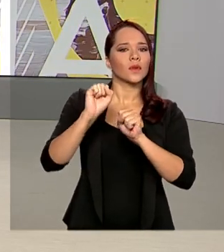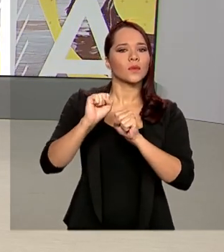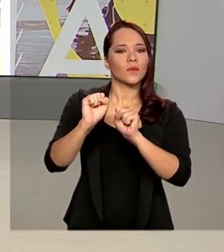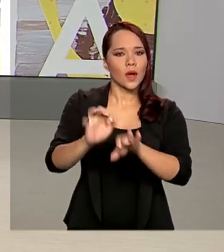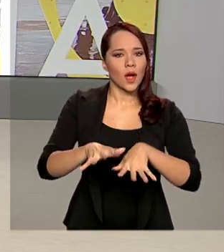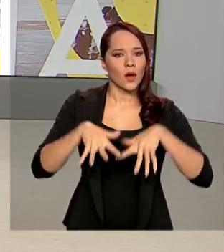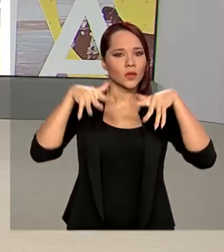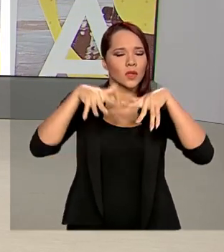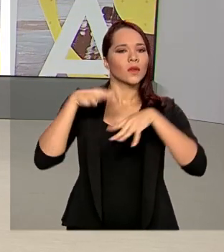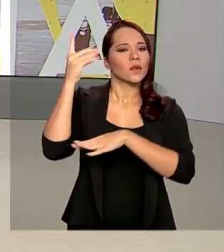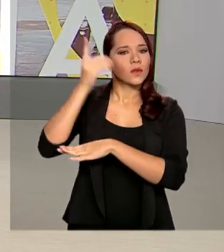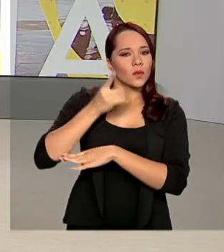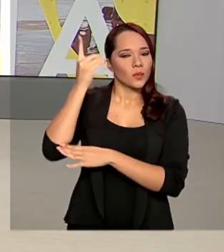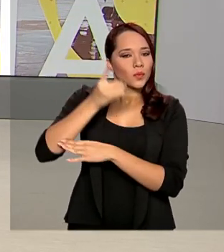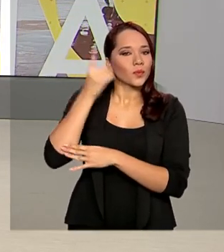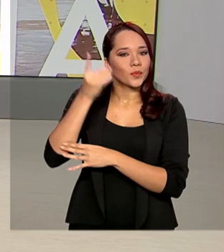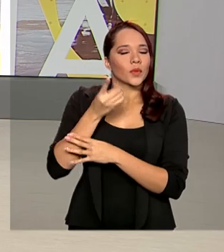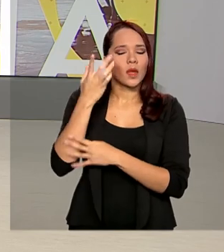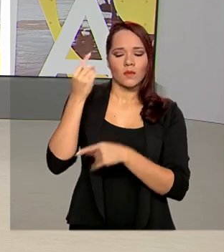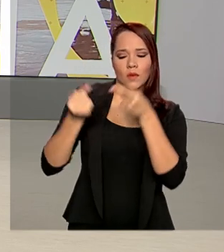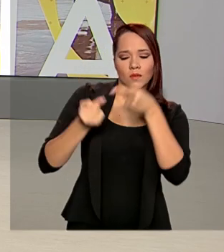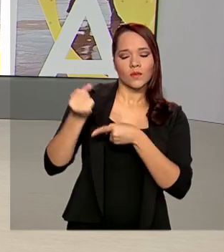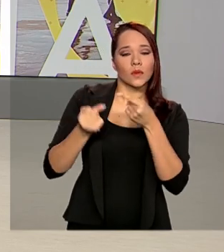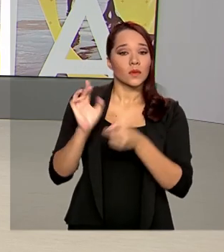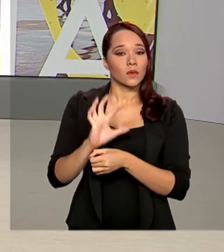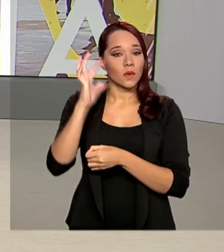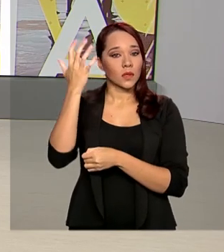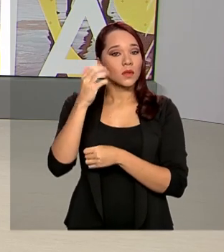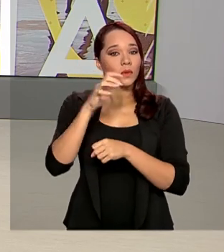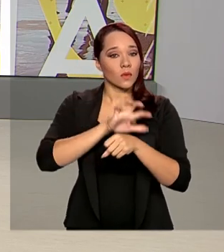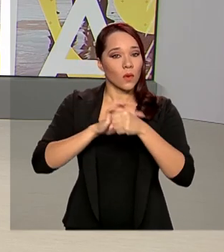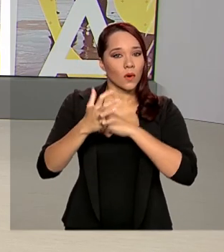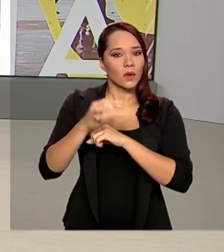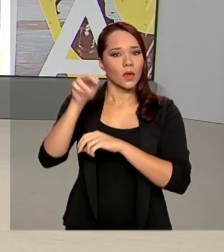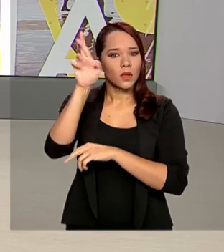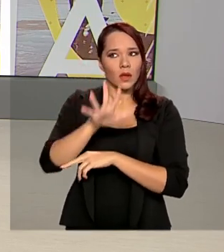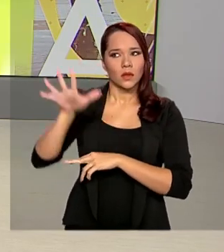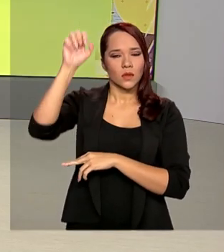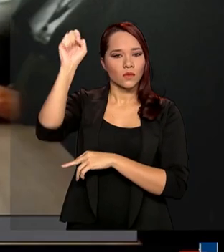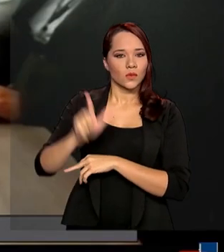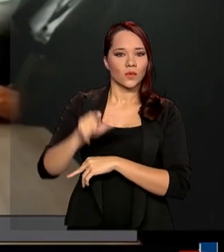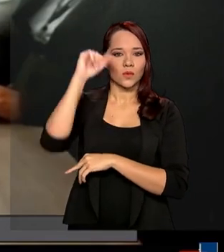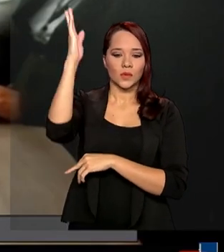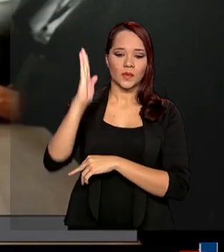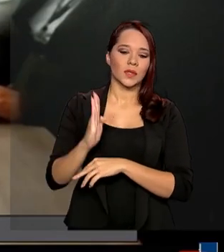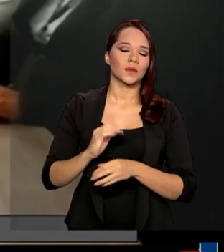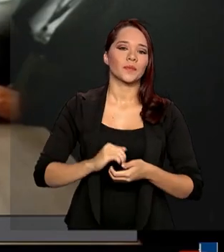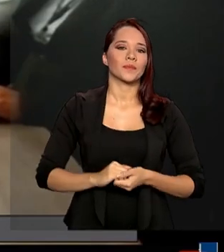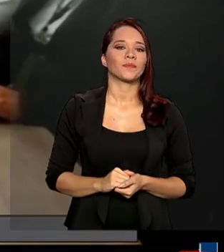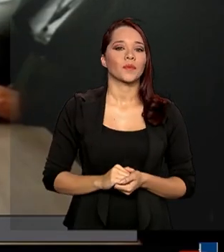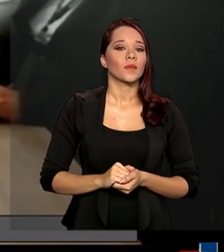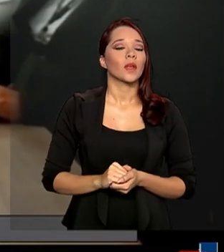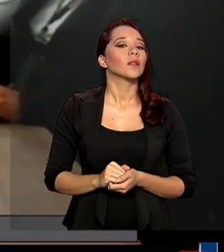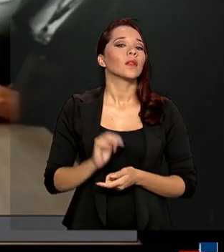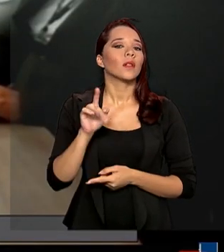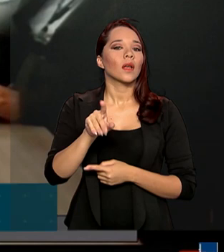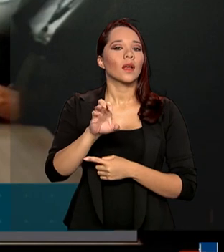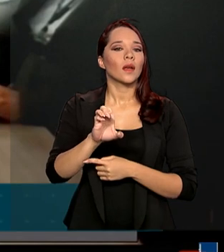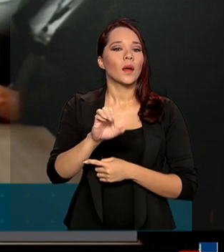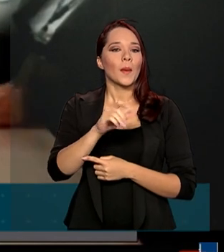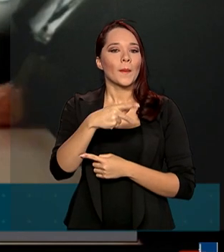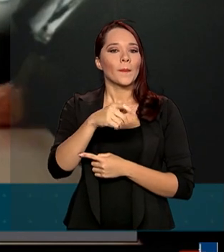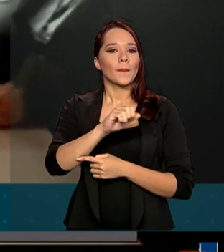deputados para debater a situação do coronavírus na região sul do país. Eduardo Pazuello